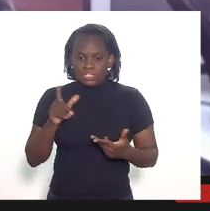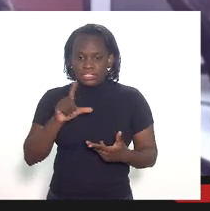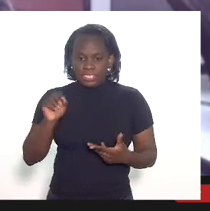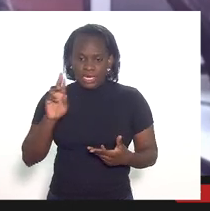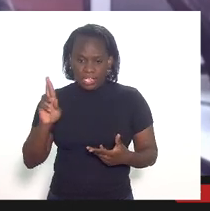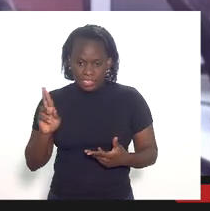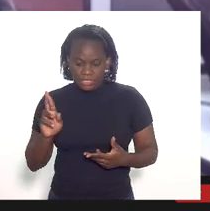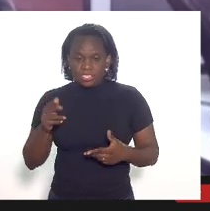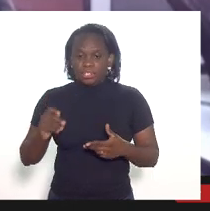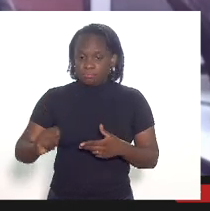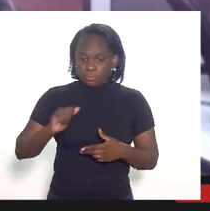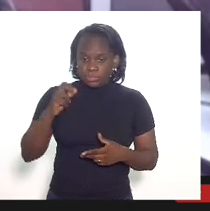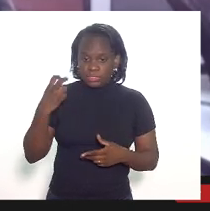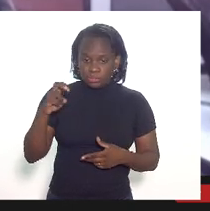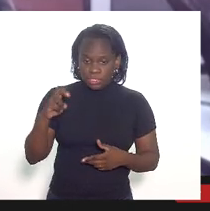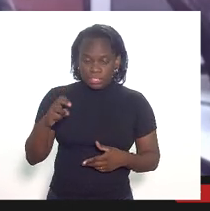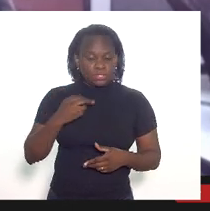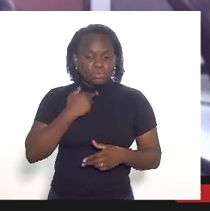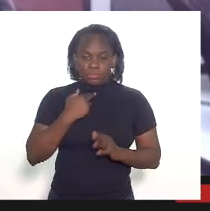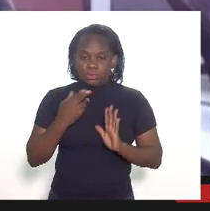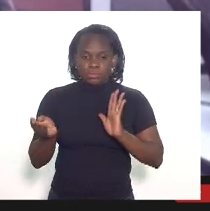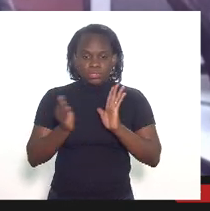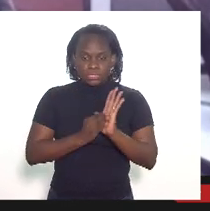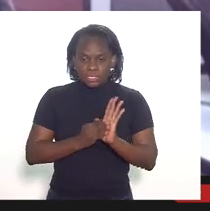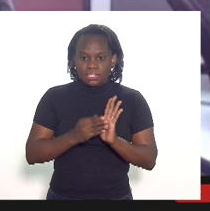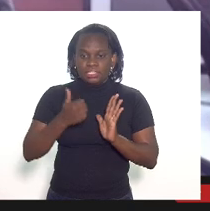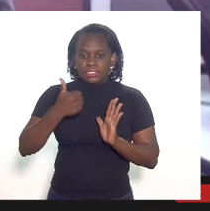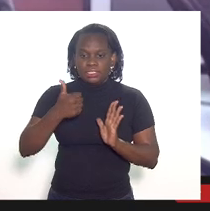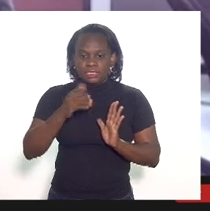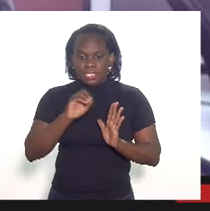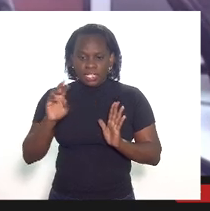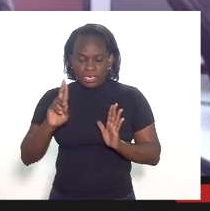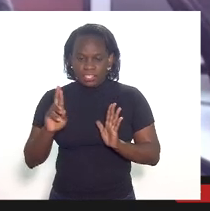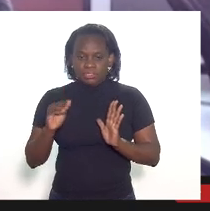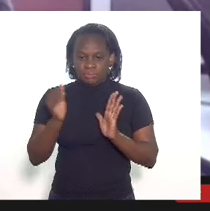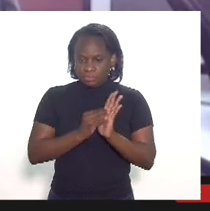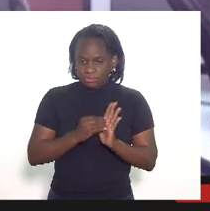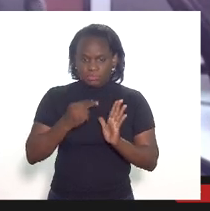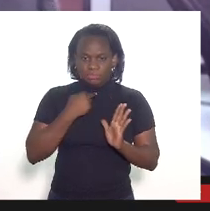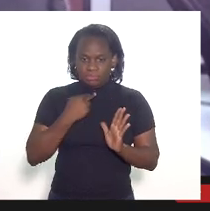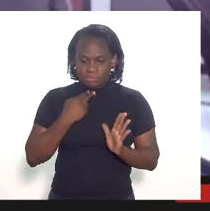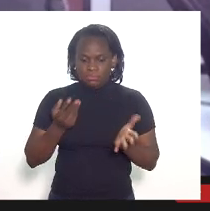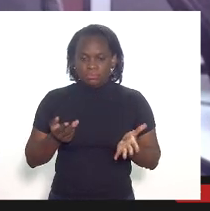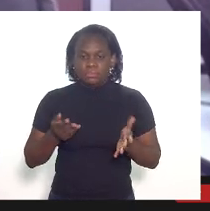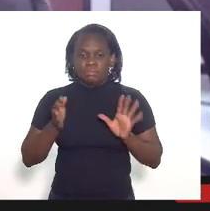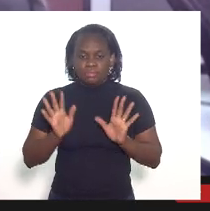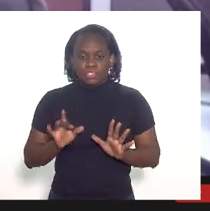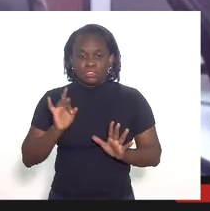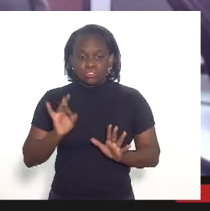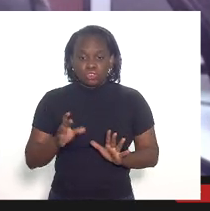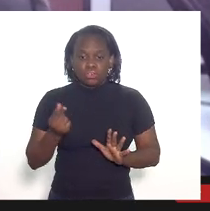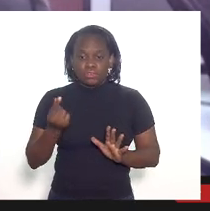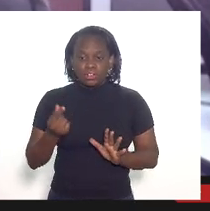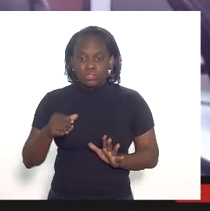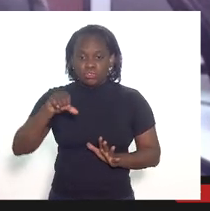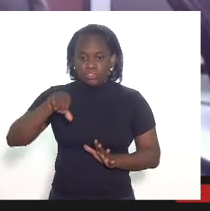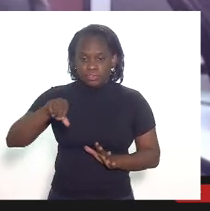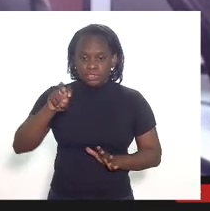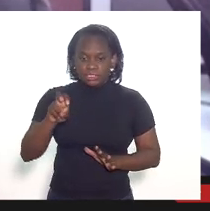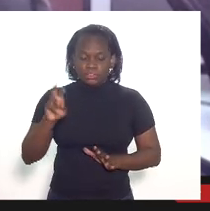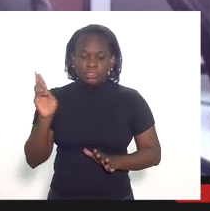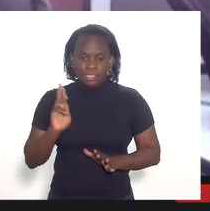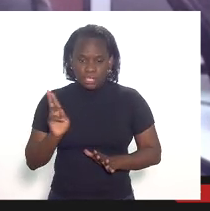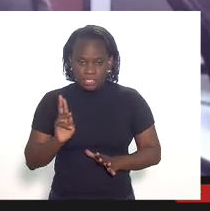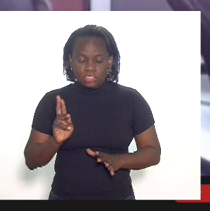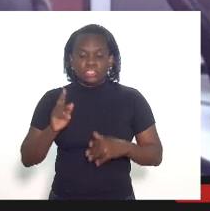5 reais de crédito não poderá ser incluído o valor de 100 reais na dedução da participação especial mas apenas o valor de 95 reais